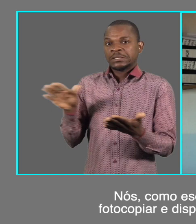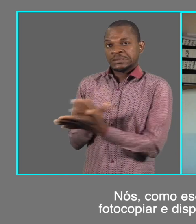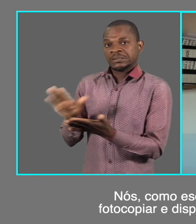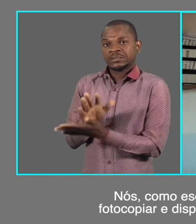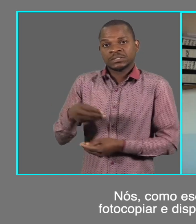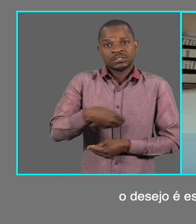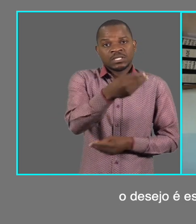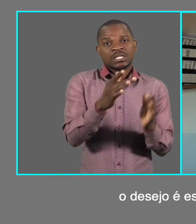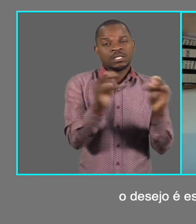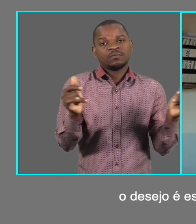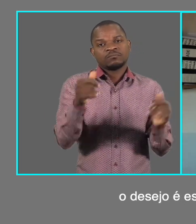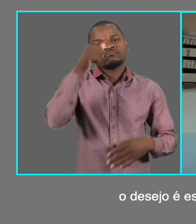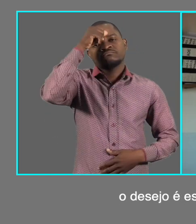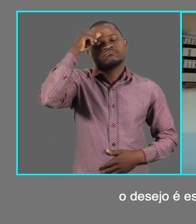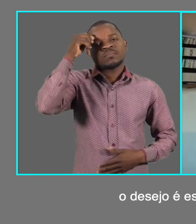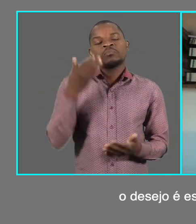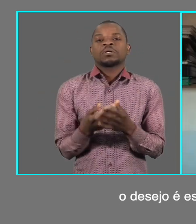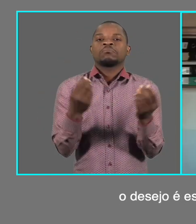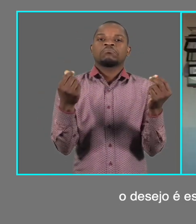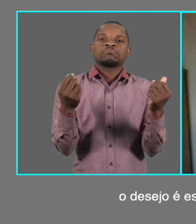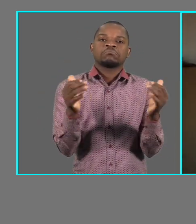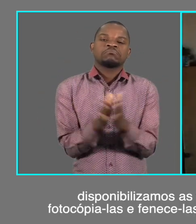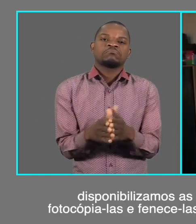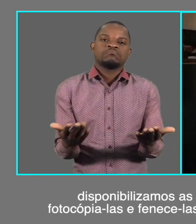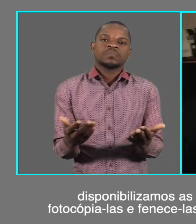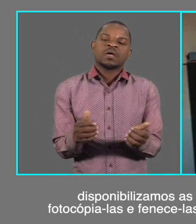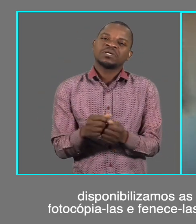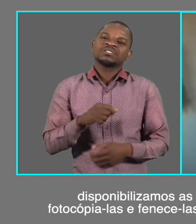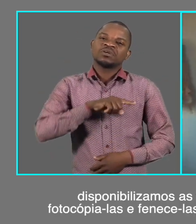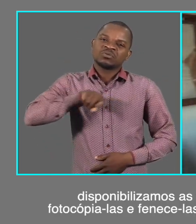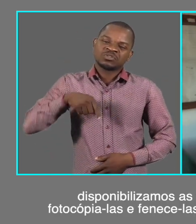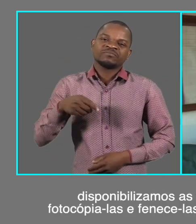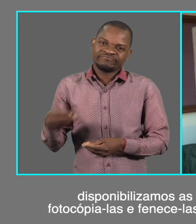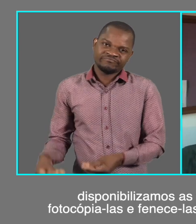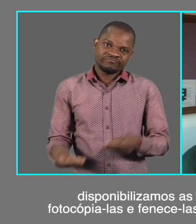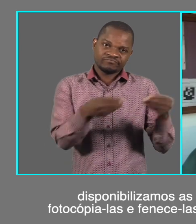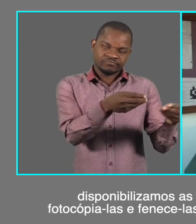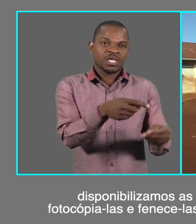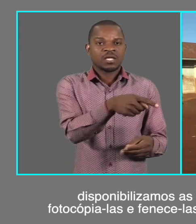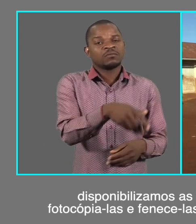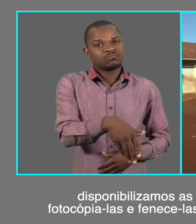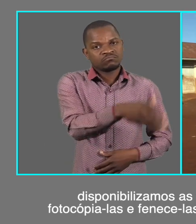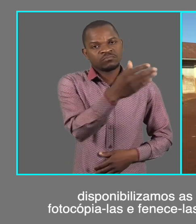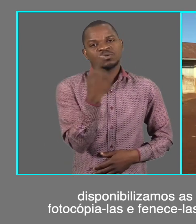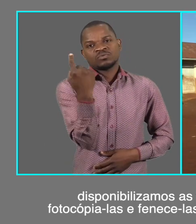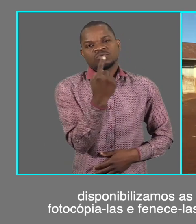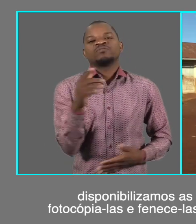-las a título gratuito, o desejo seria esse, mas não tendo condições, nós disponibilizamos as fichas para que o encargado possa levá-las e ir a um centro de